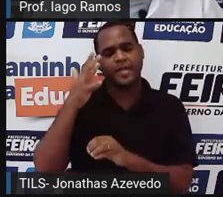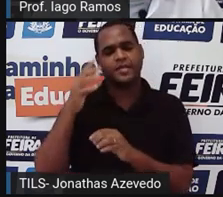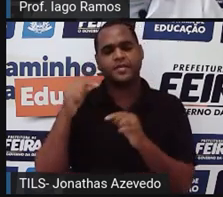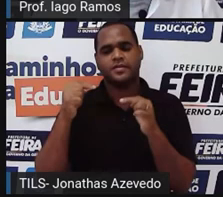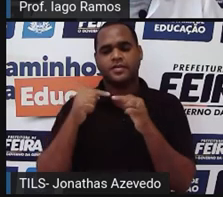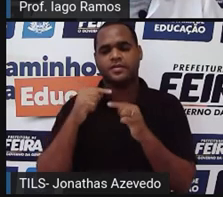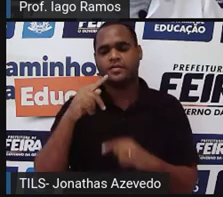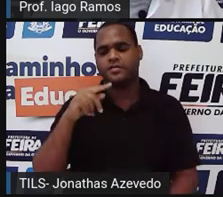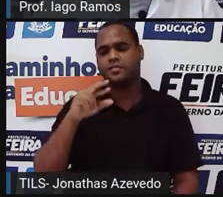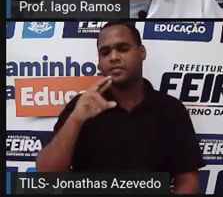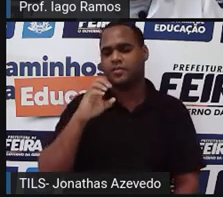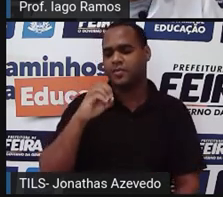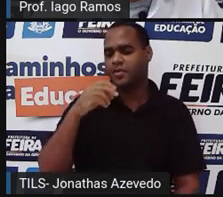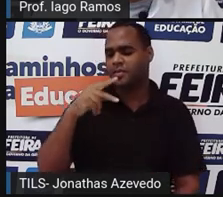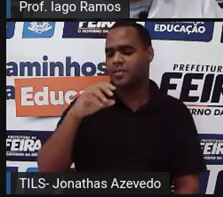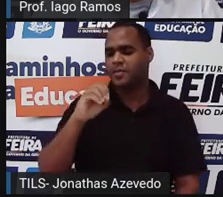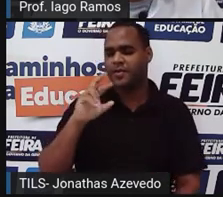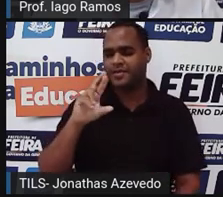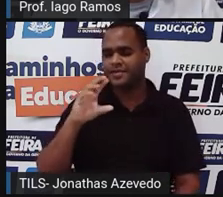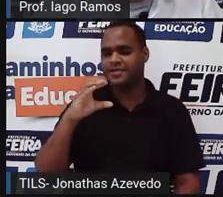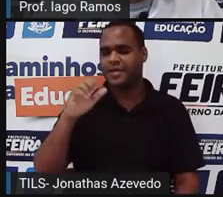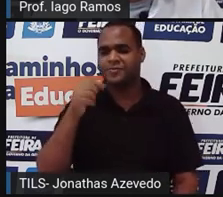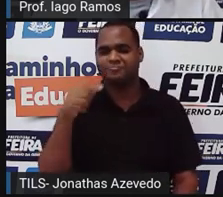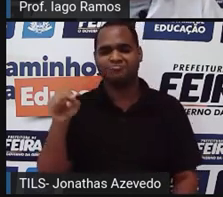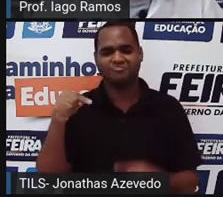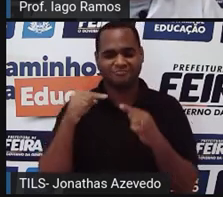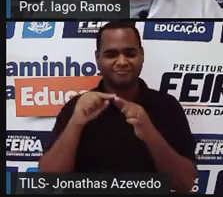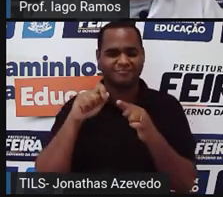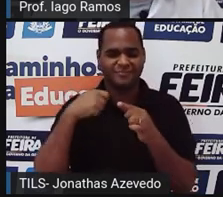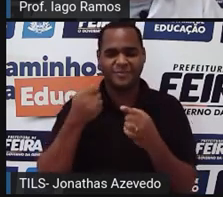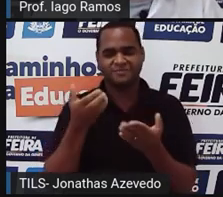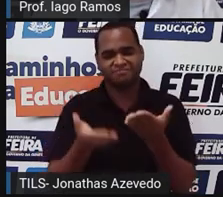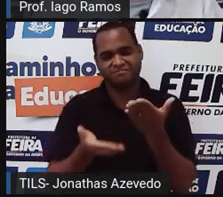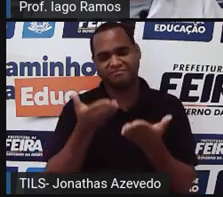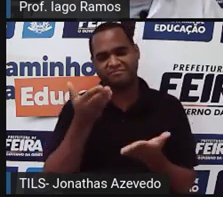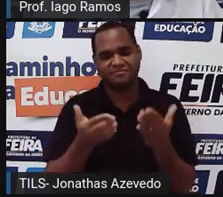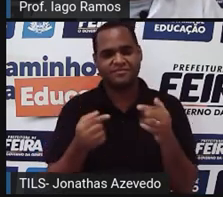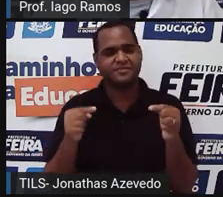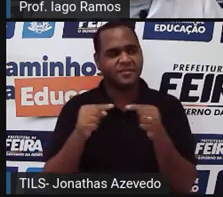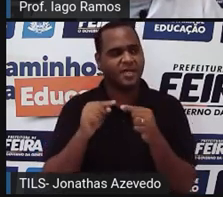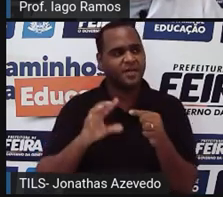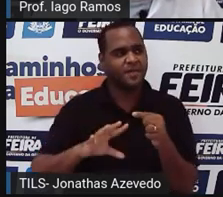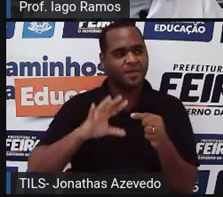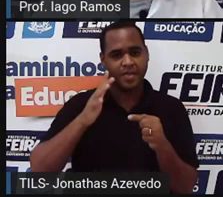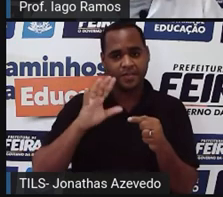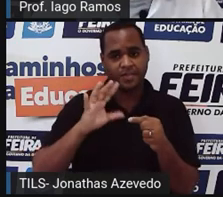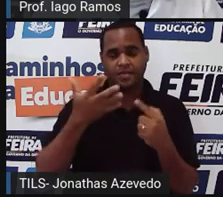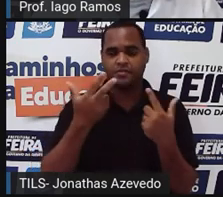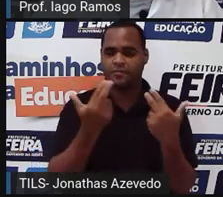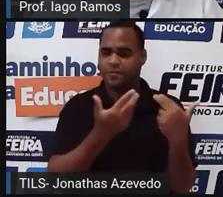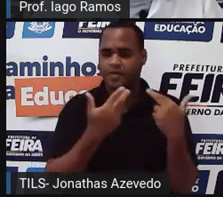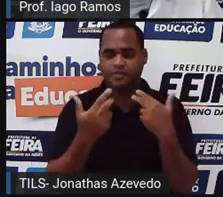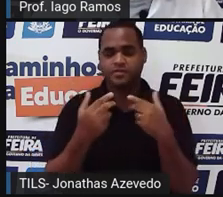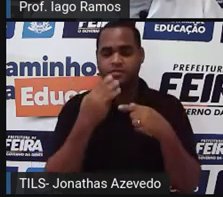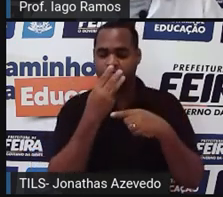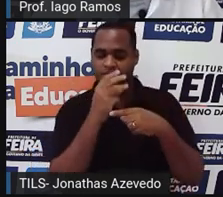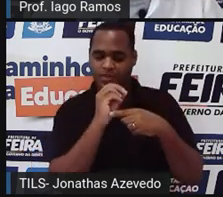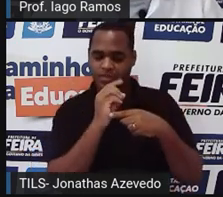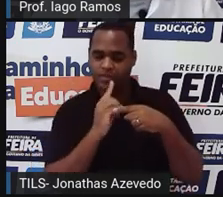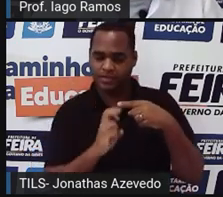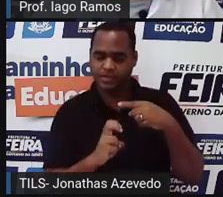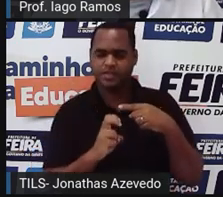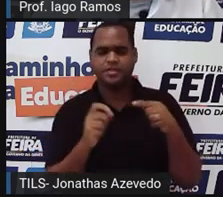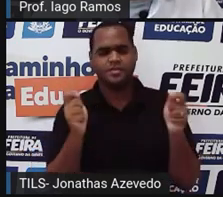proporção. Tá bom? Nesse caso, está acontecendo. Essa razão 30 para 15